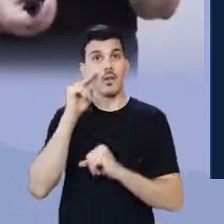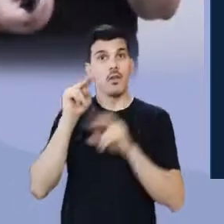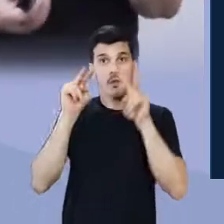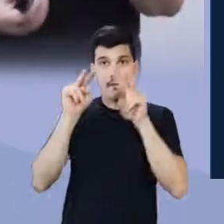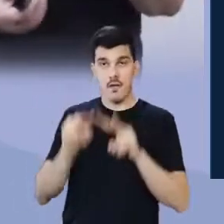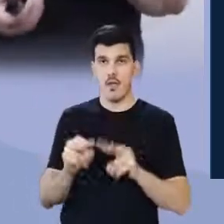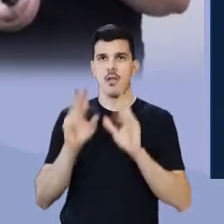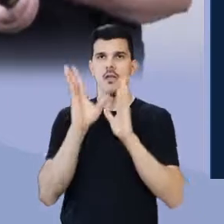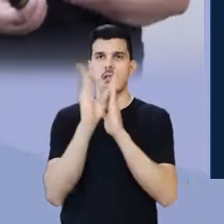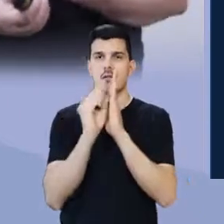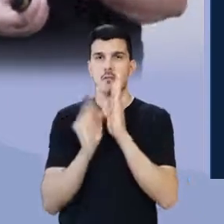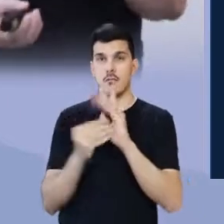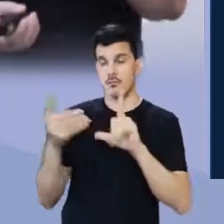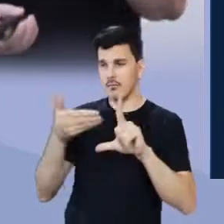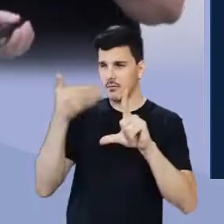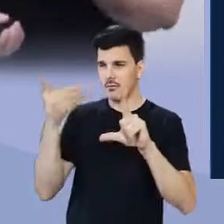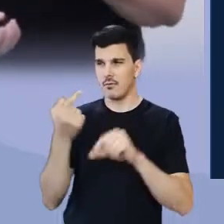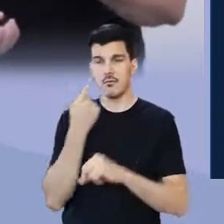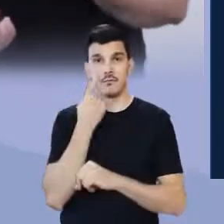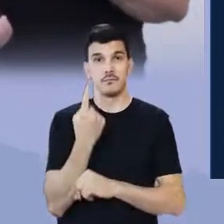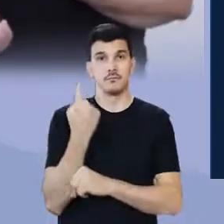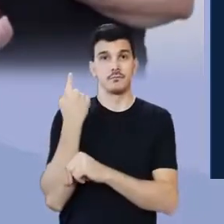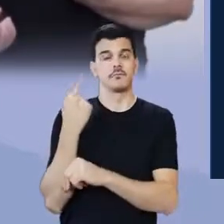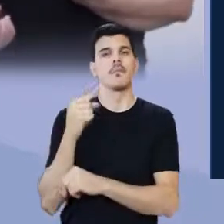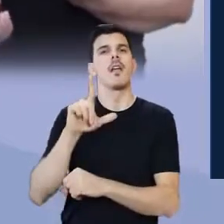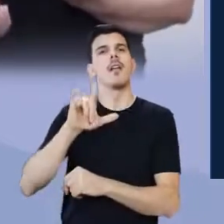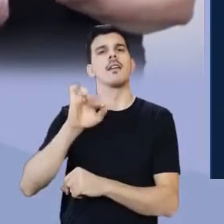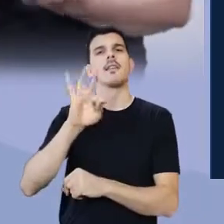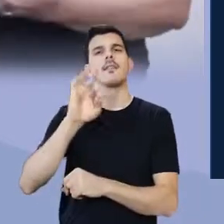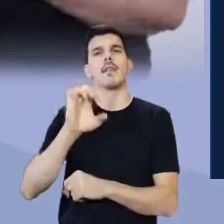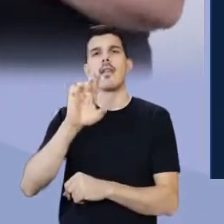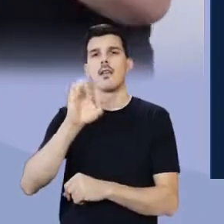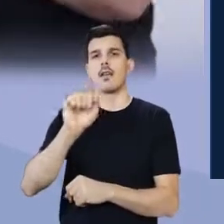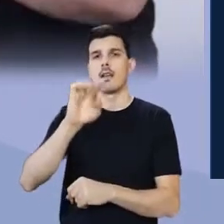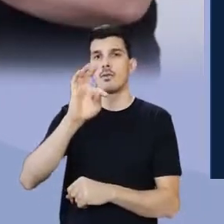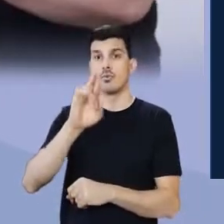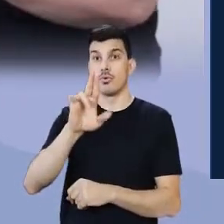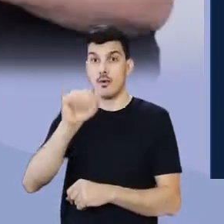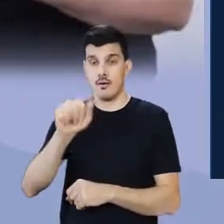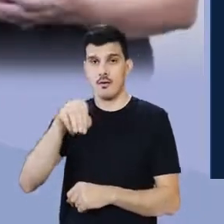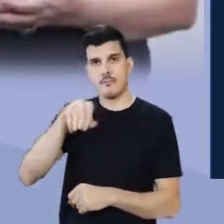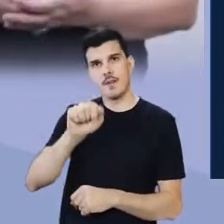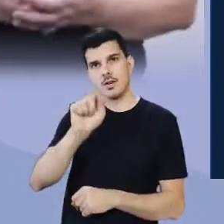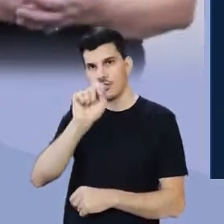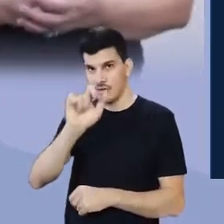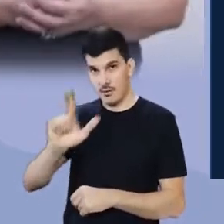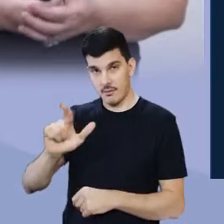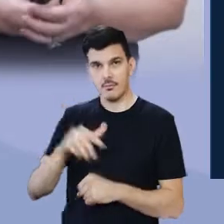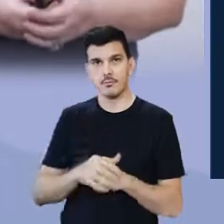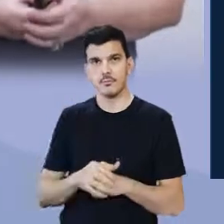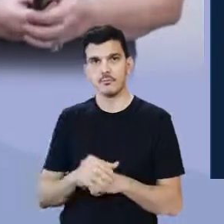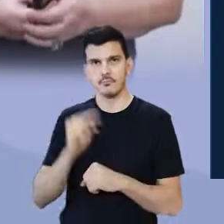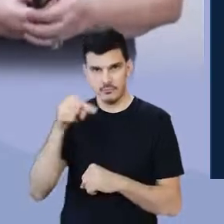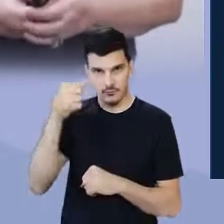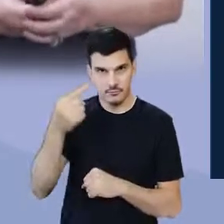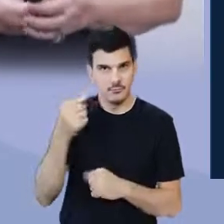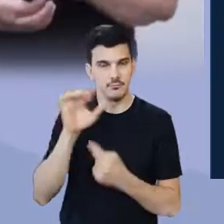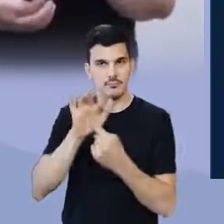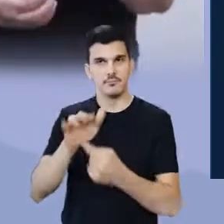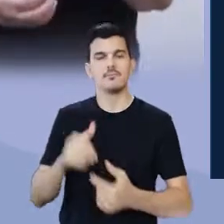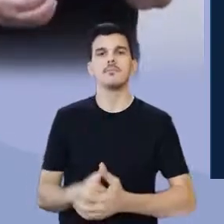no conteúdo do slide, literatura marginal, mas nós trataremos dela dentro de alguns dias.